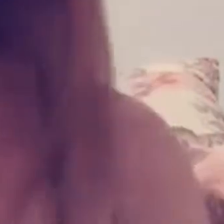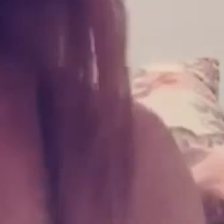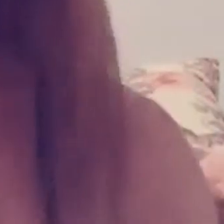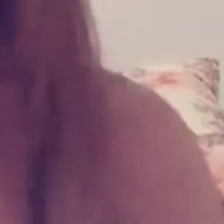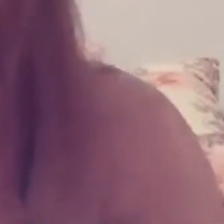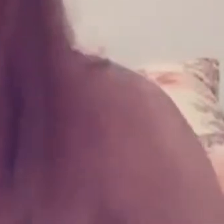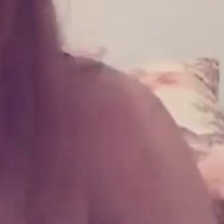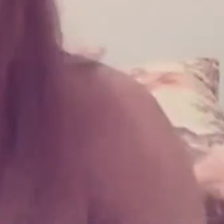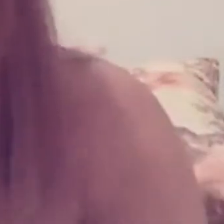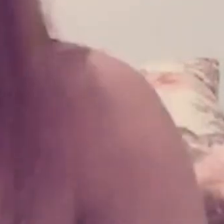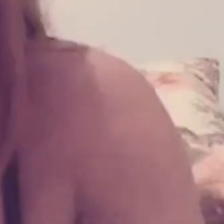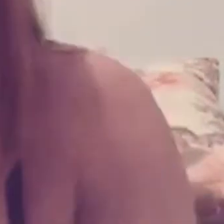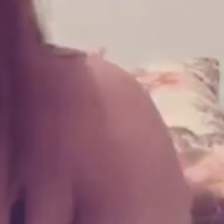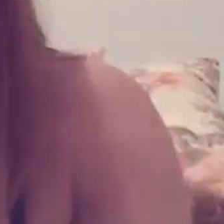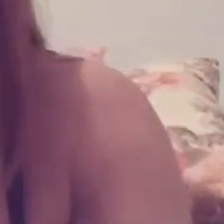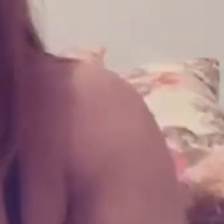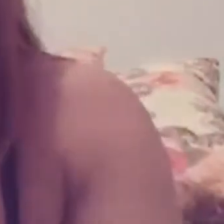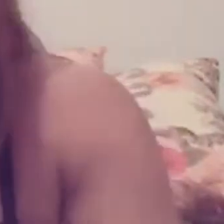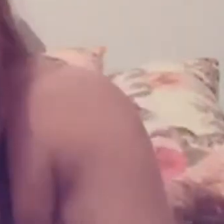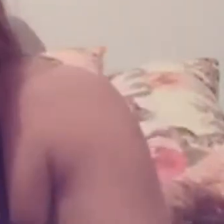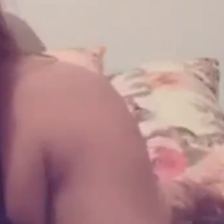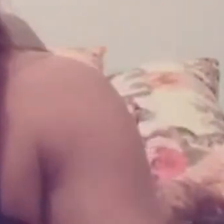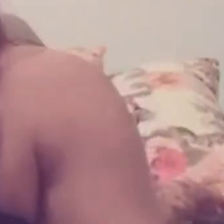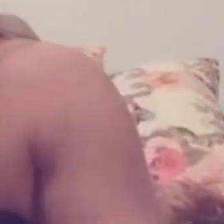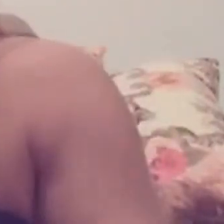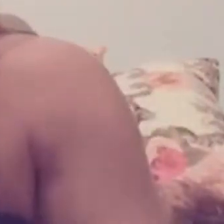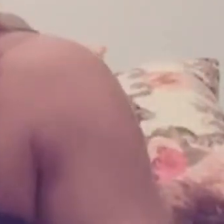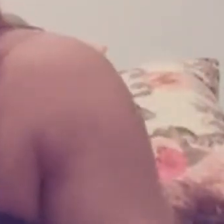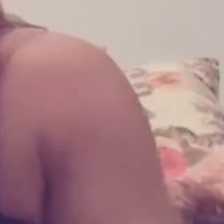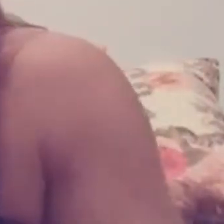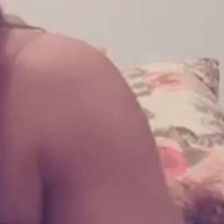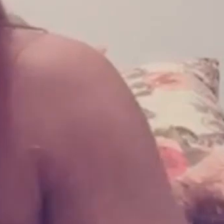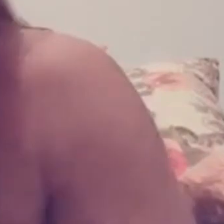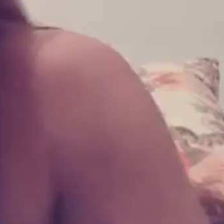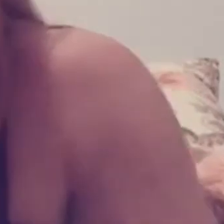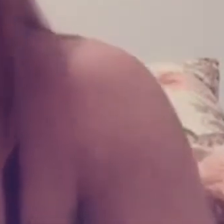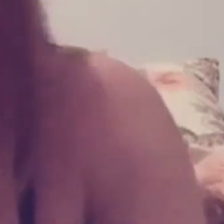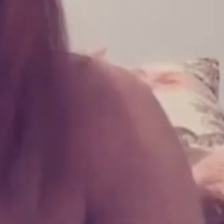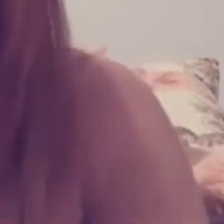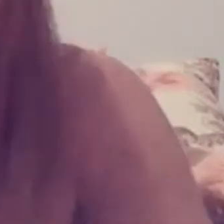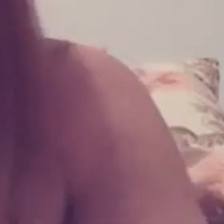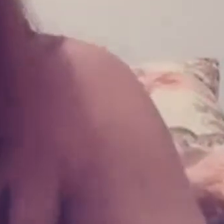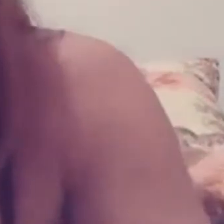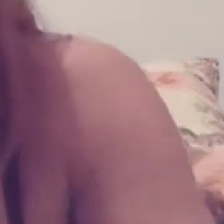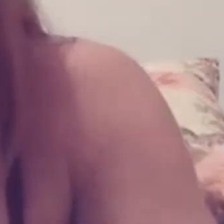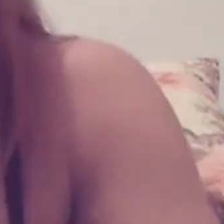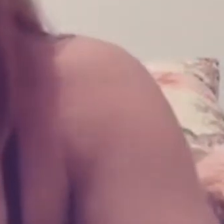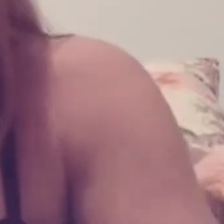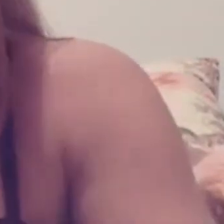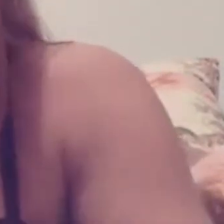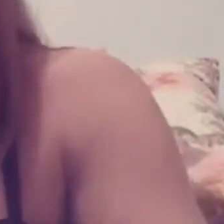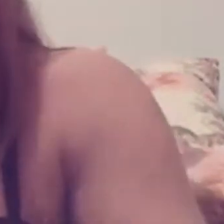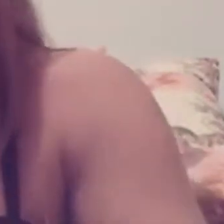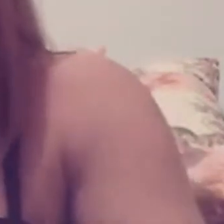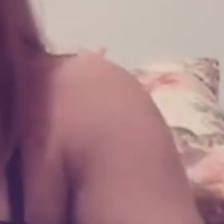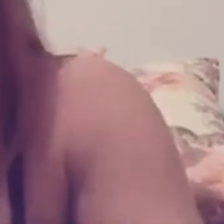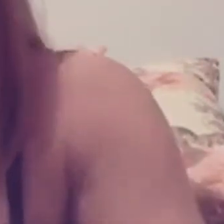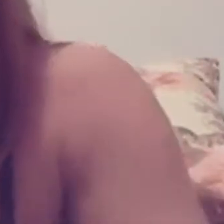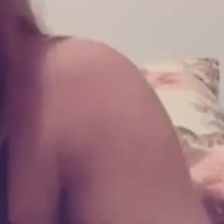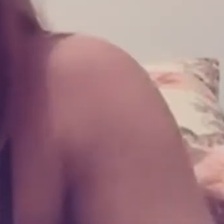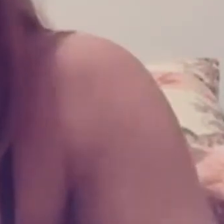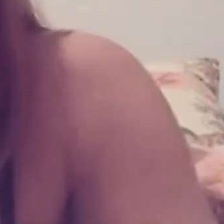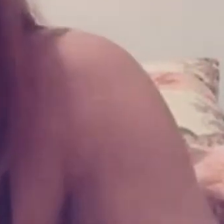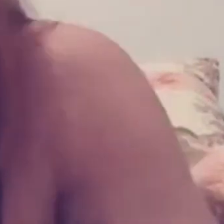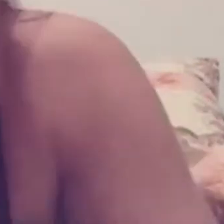morto na beleza fria de Maria e o meu jardim da vida